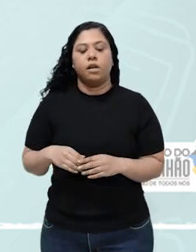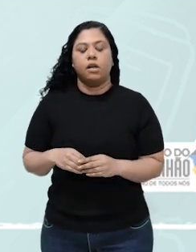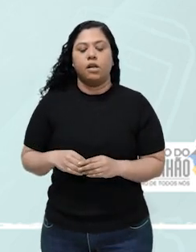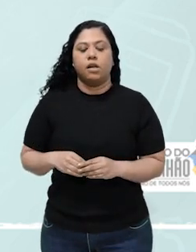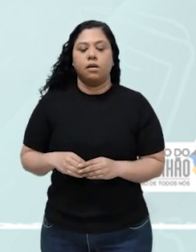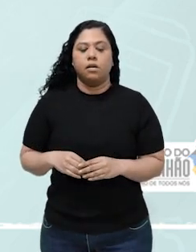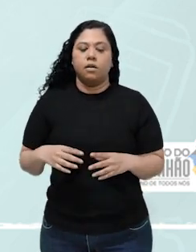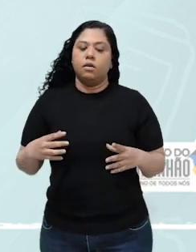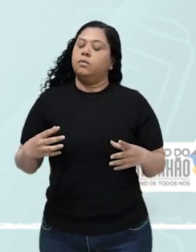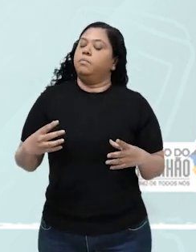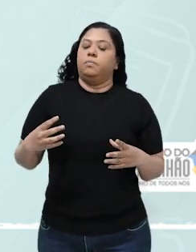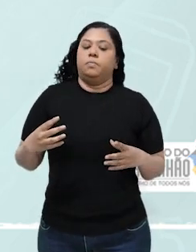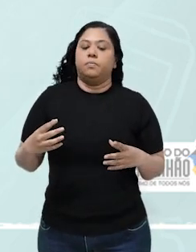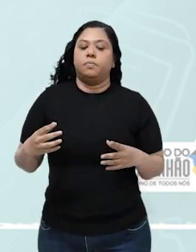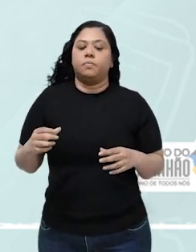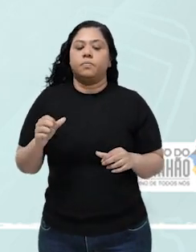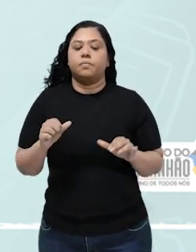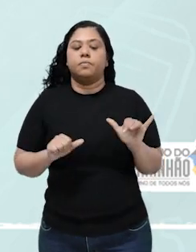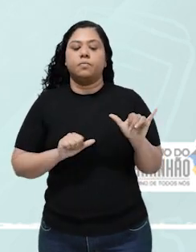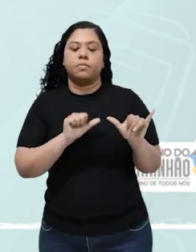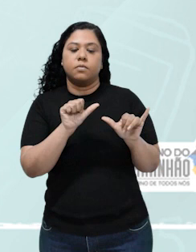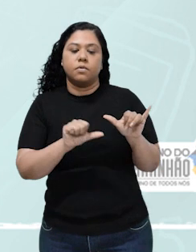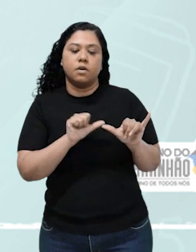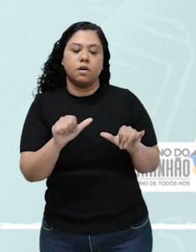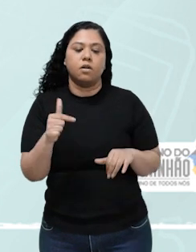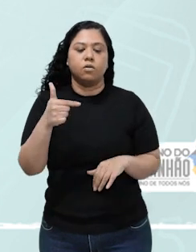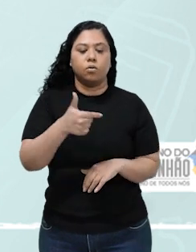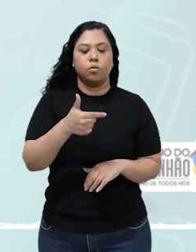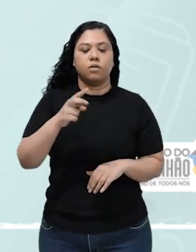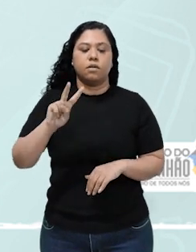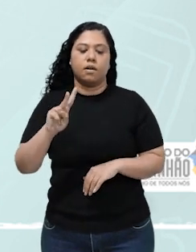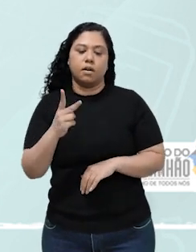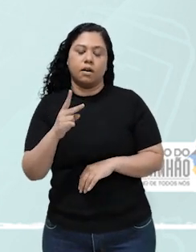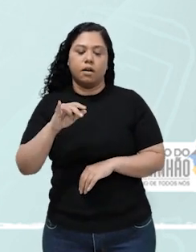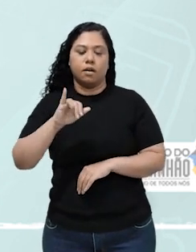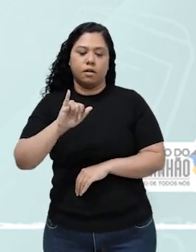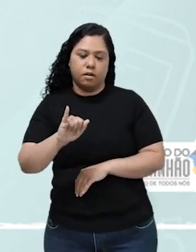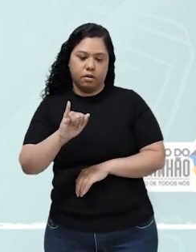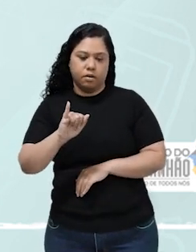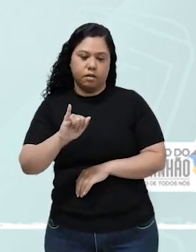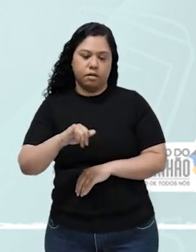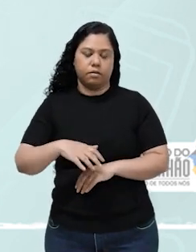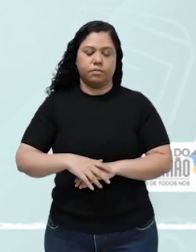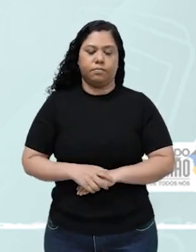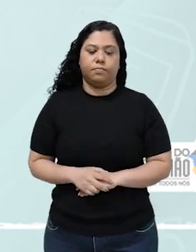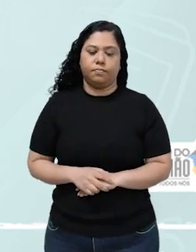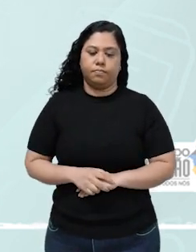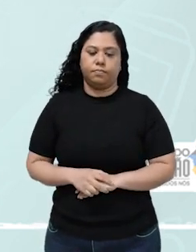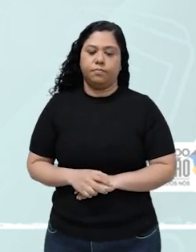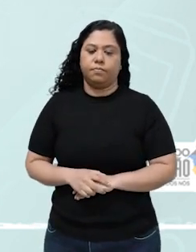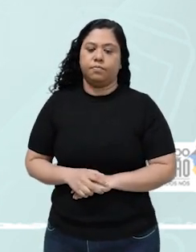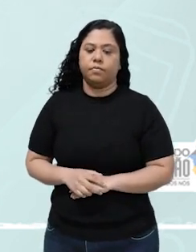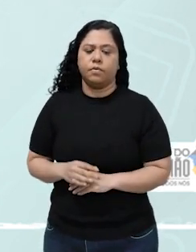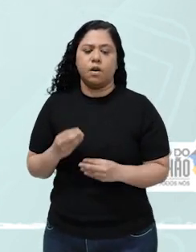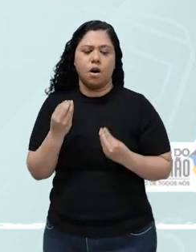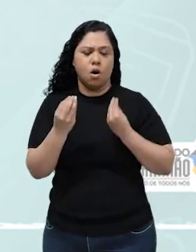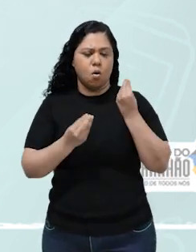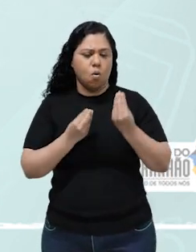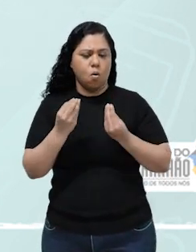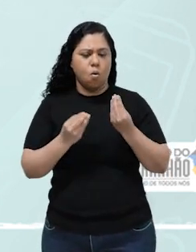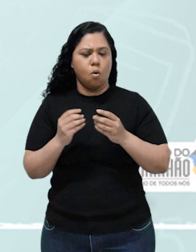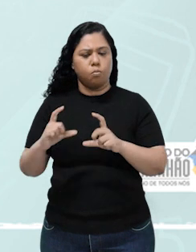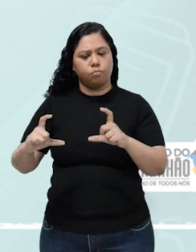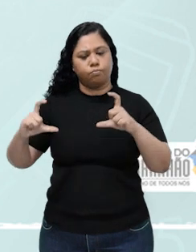gasoso, formando dois mols de HI, iodeto de hidrogênio. Como fica a